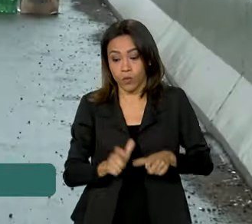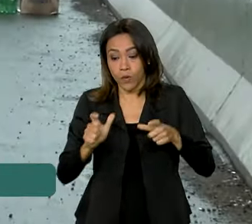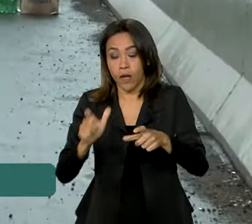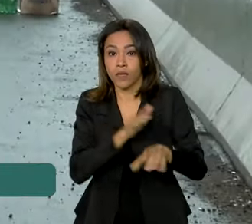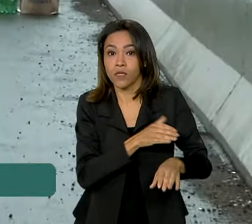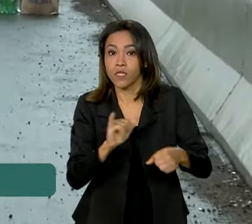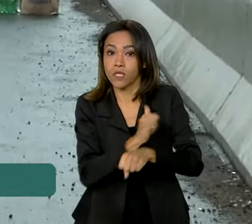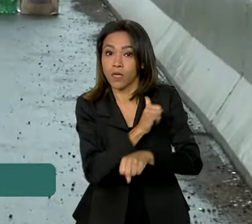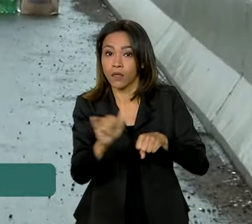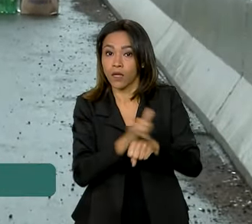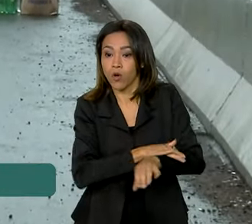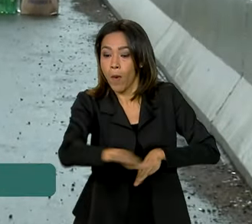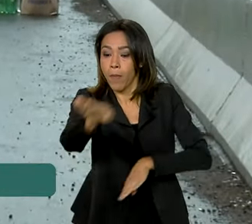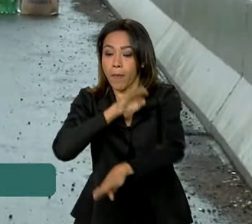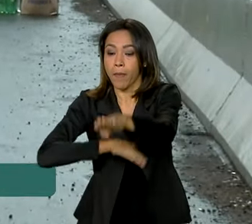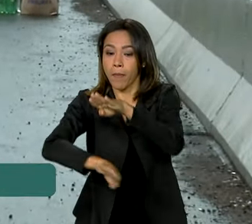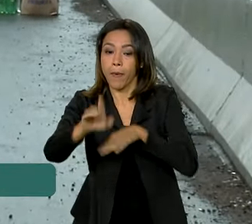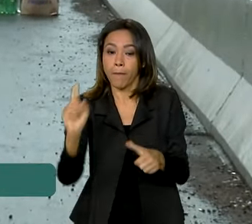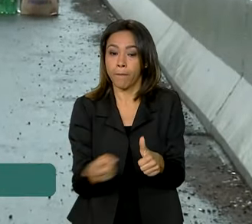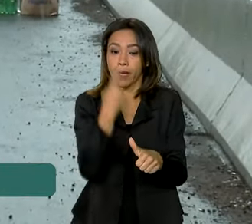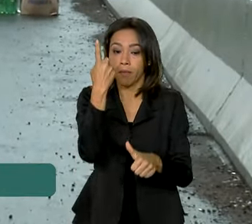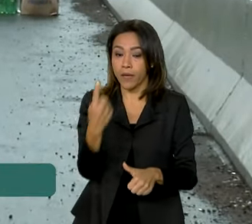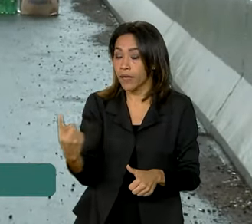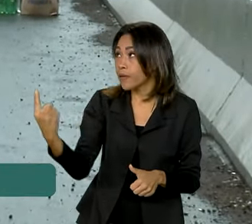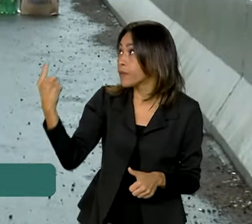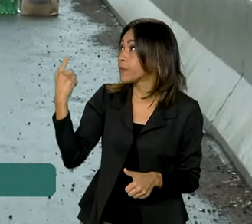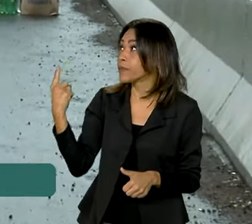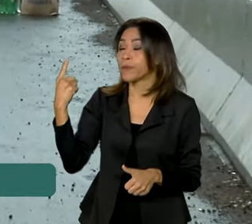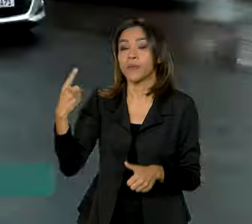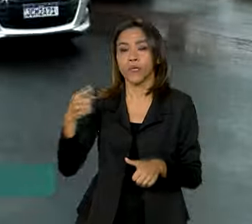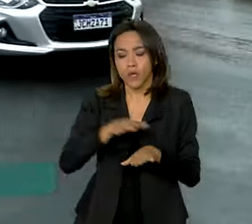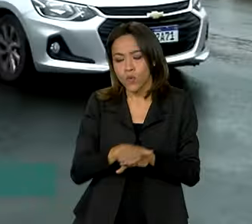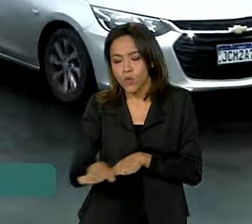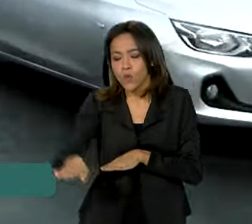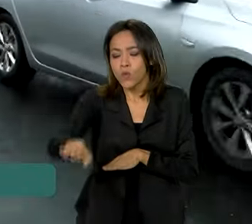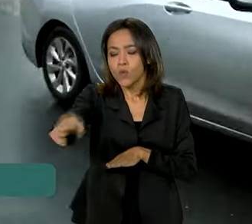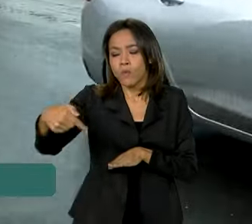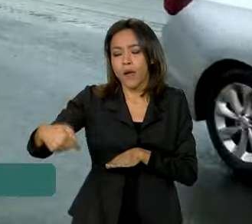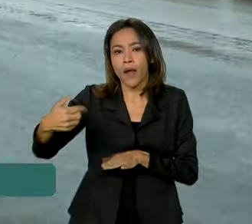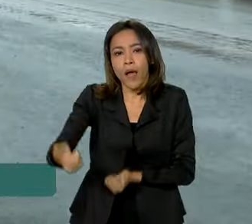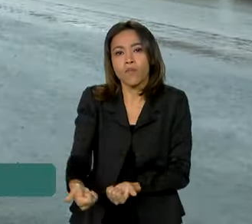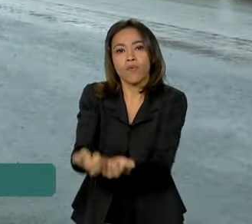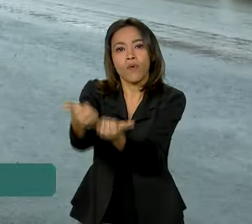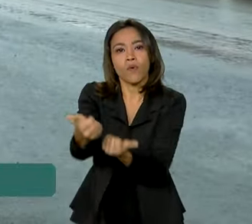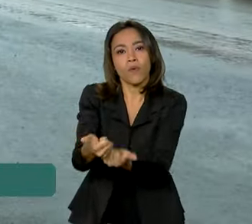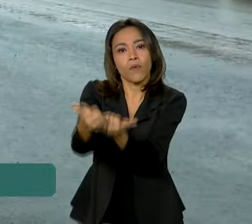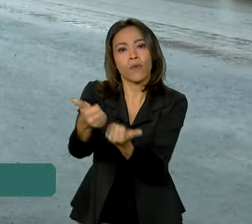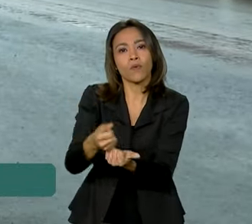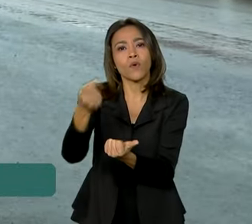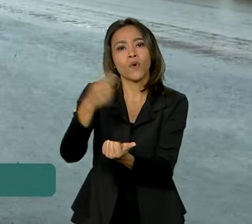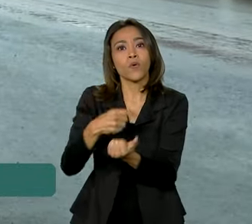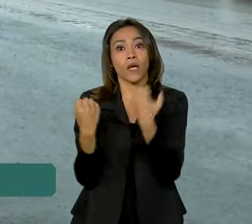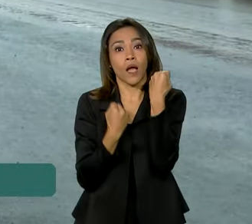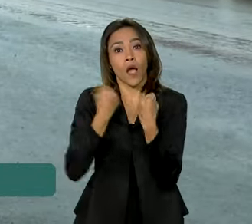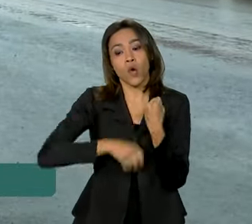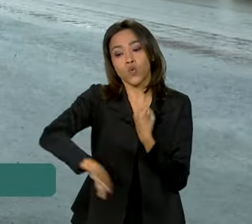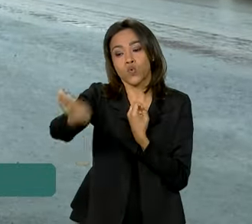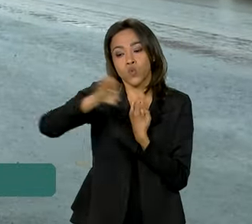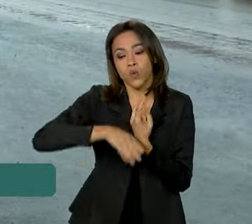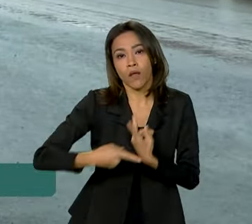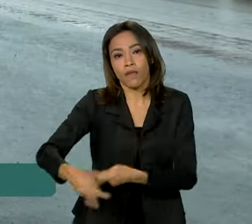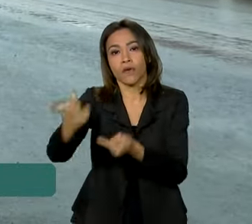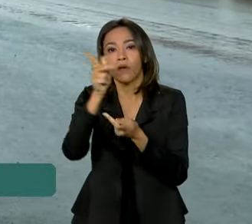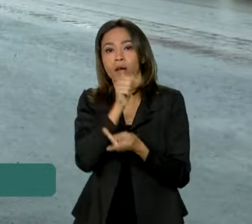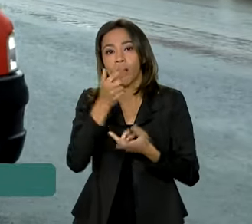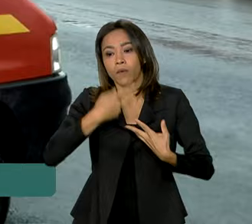Primeiro foram criados os chamados caminhos assistenciais para assegurar o fluxo de veículos com suprimentos,